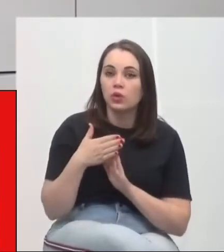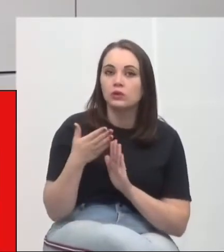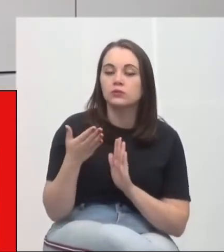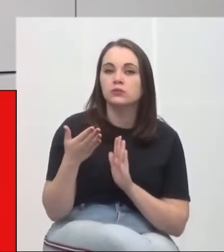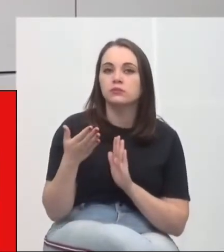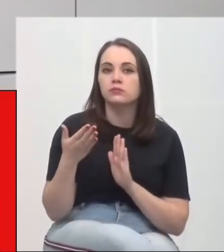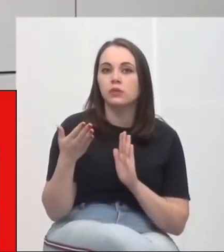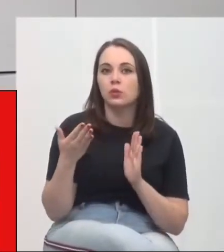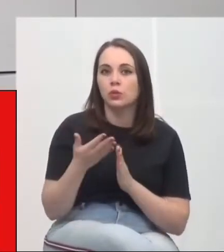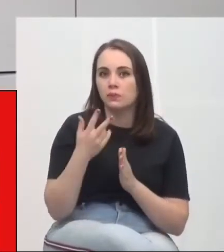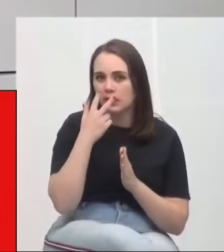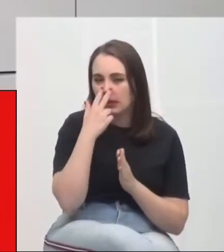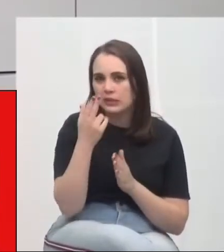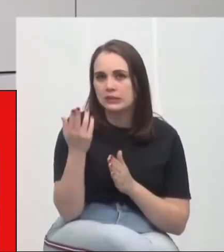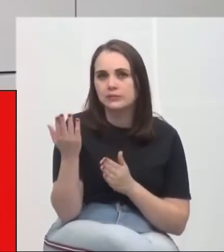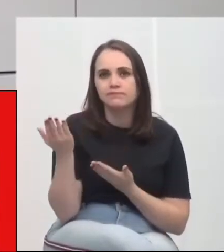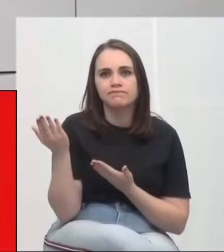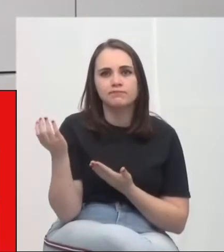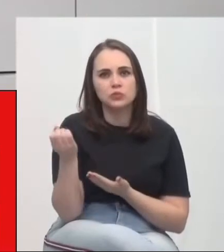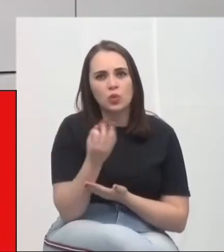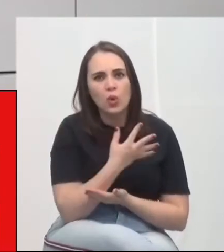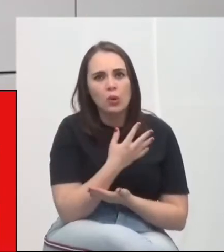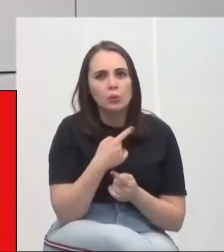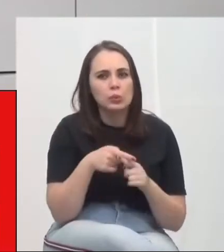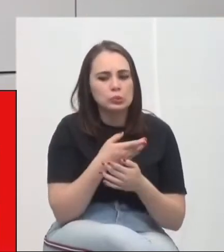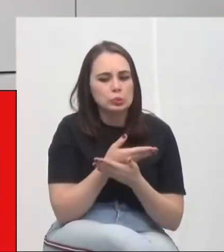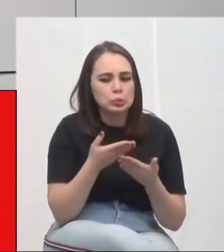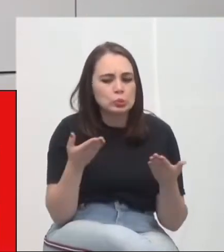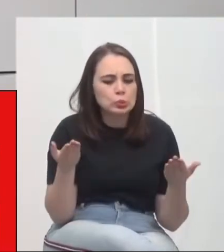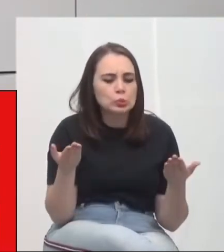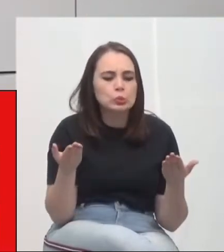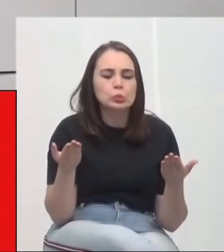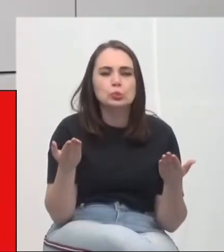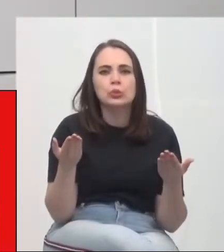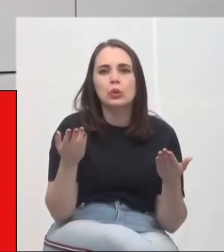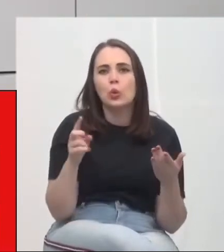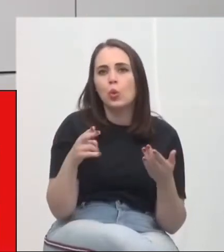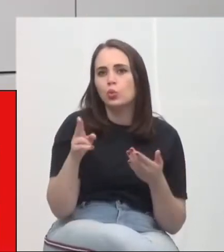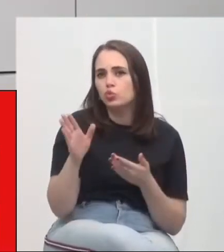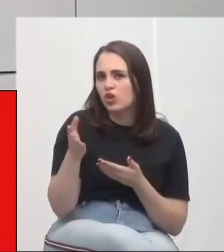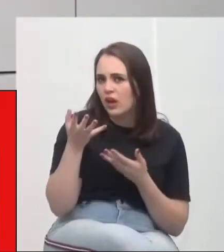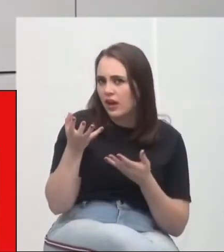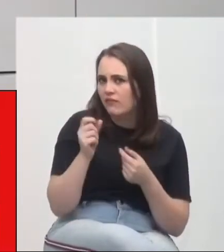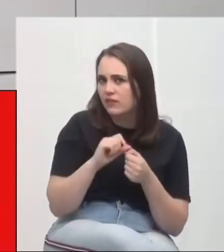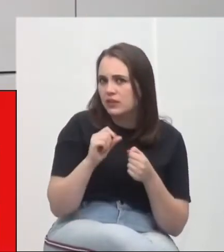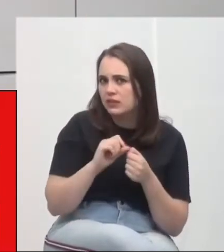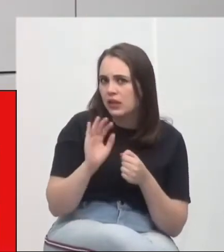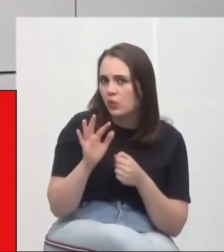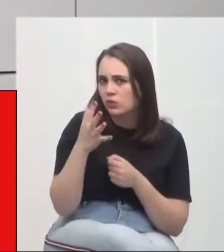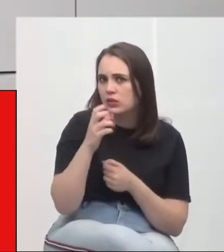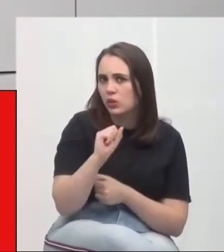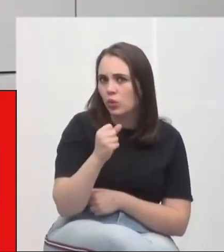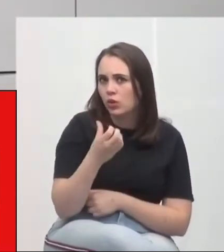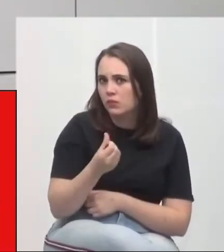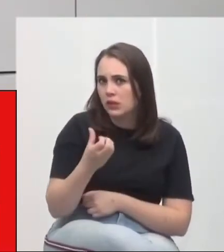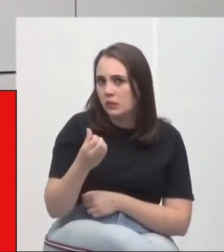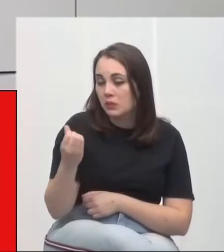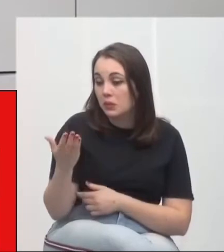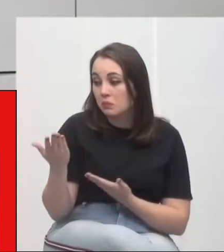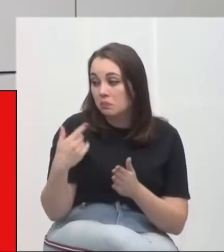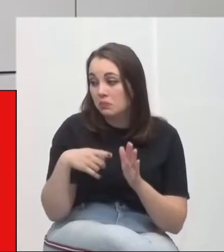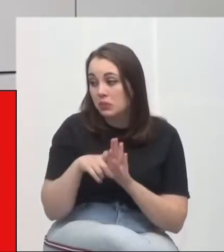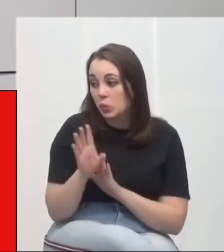ela hoje é um pouco prematura por conta dessa situação ou já pretende aplicá-la na 8666? Esse é um